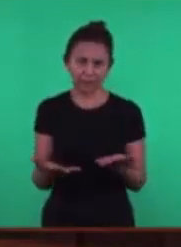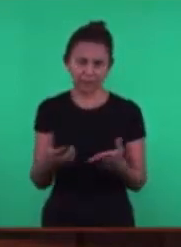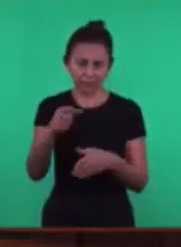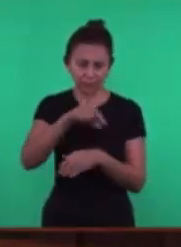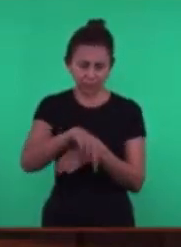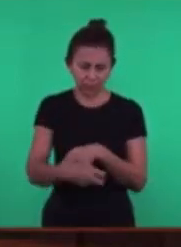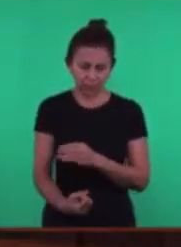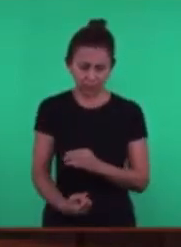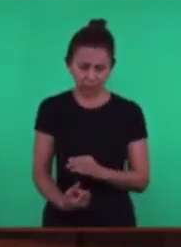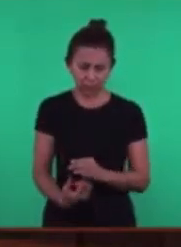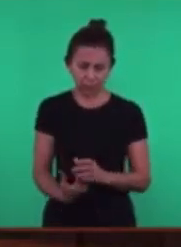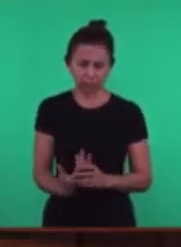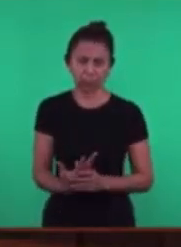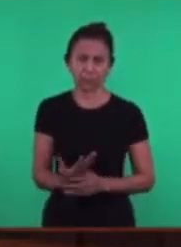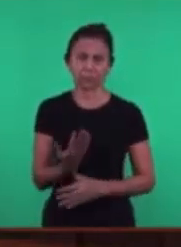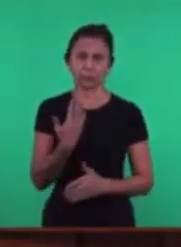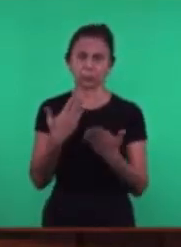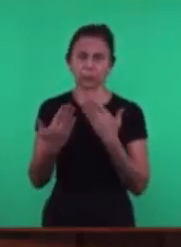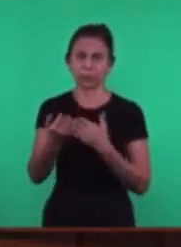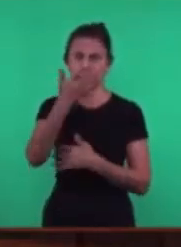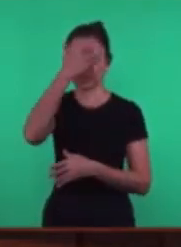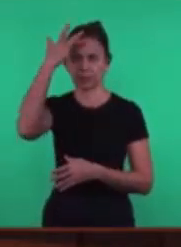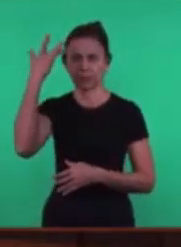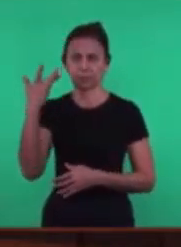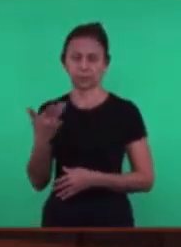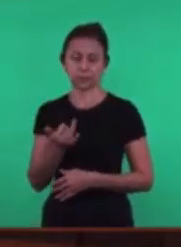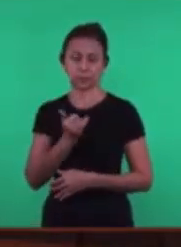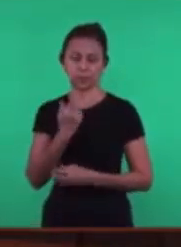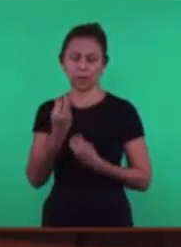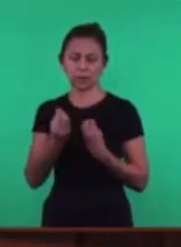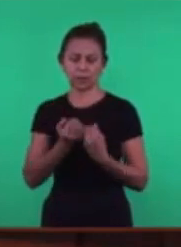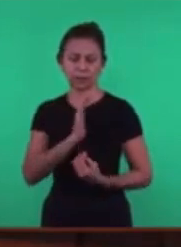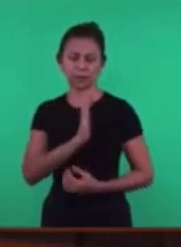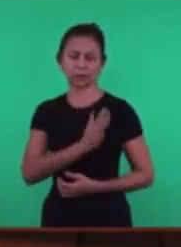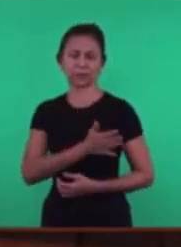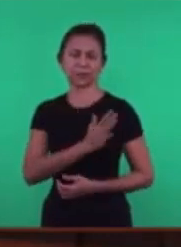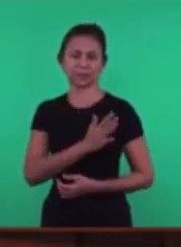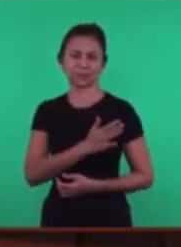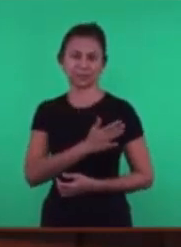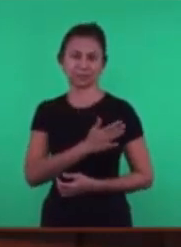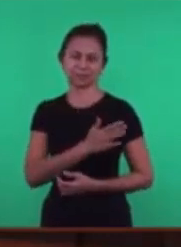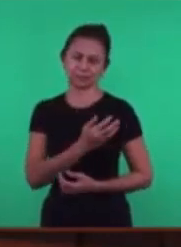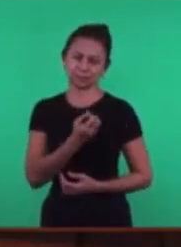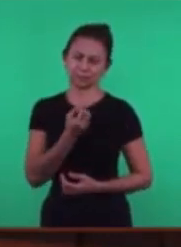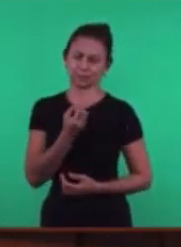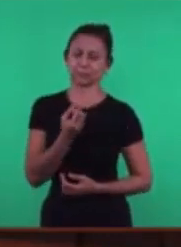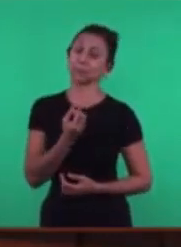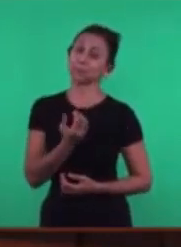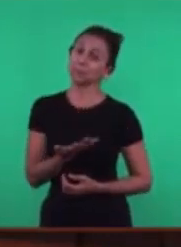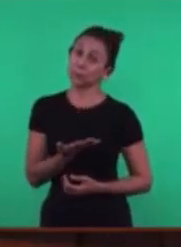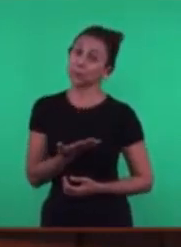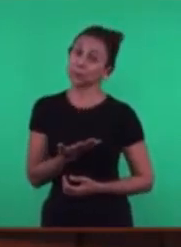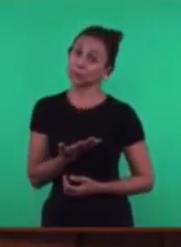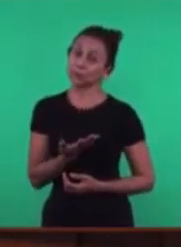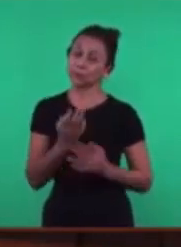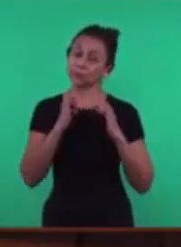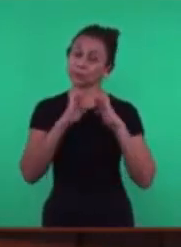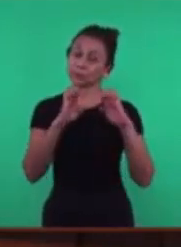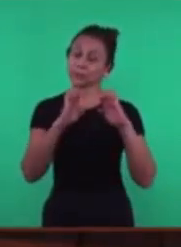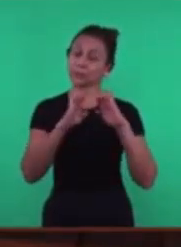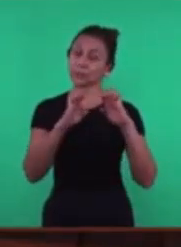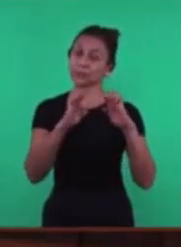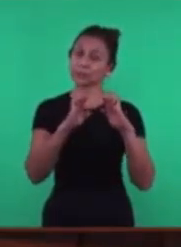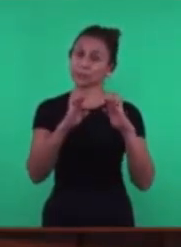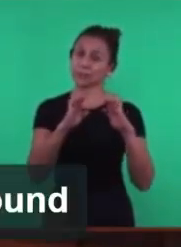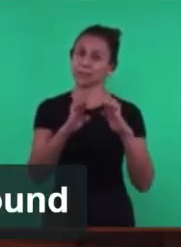É O coração Do homem O coração Do homem É pó Então No primeiro Caso Nós vamos ver